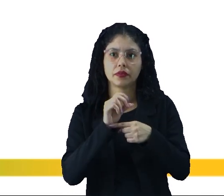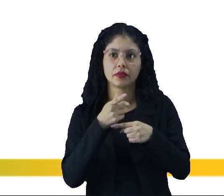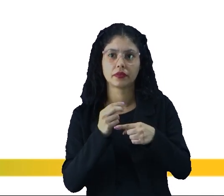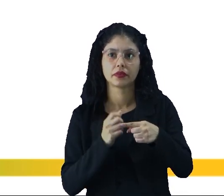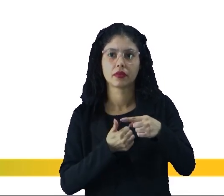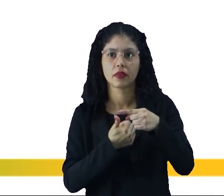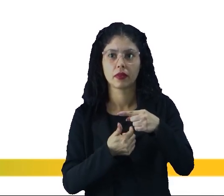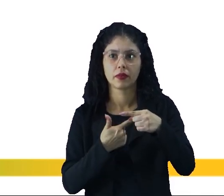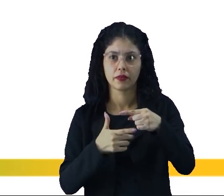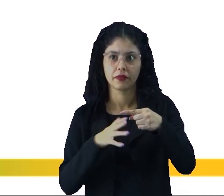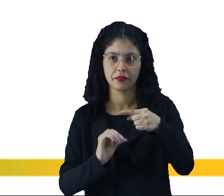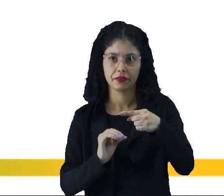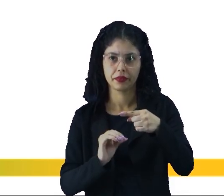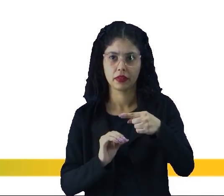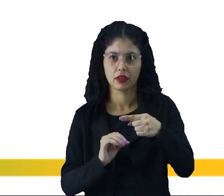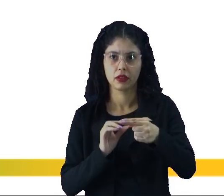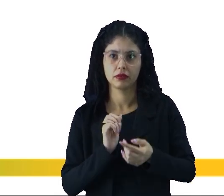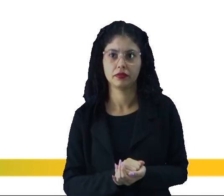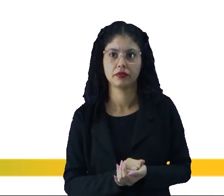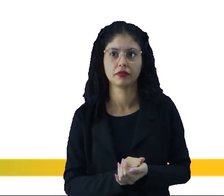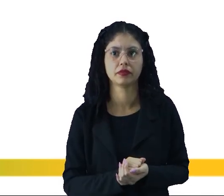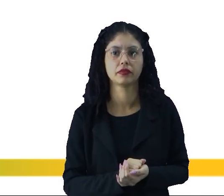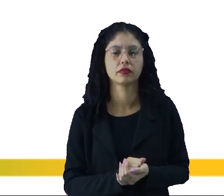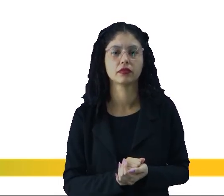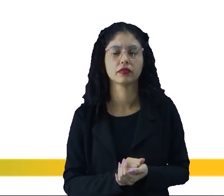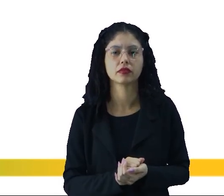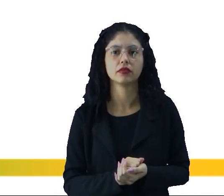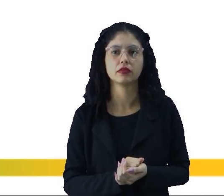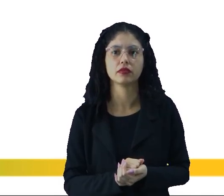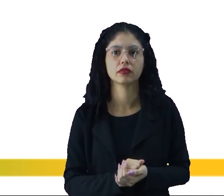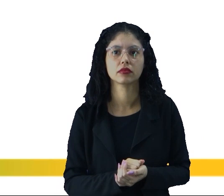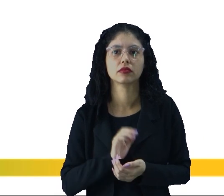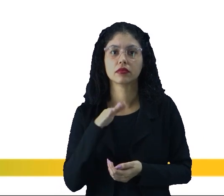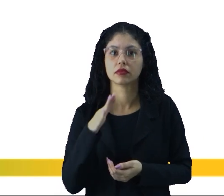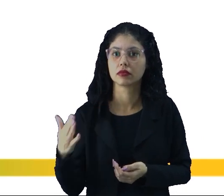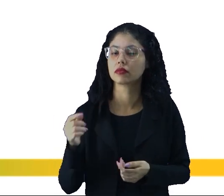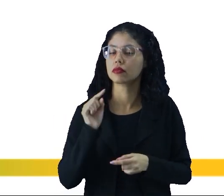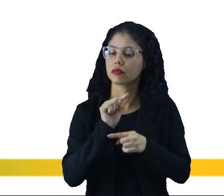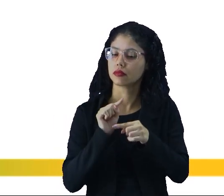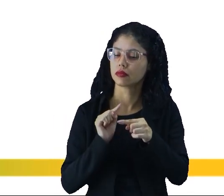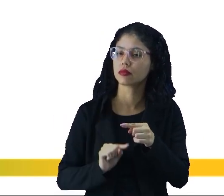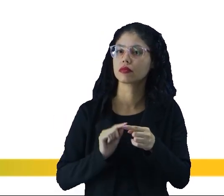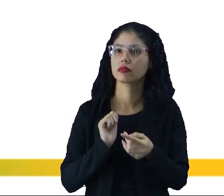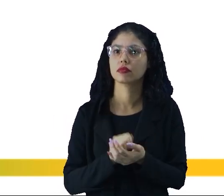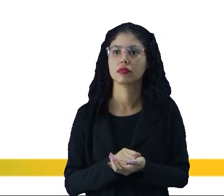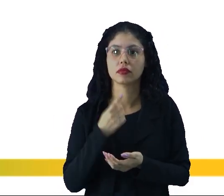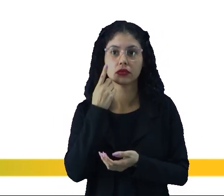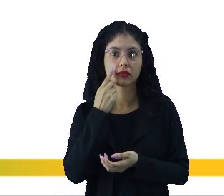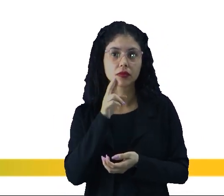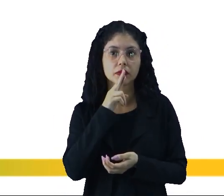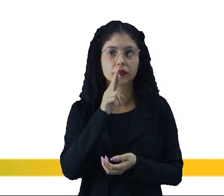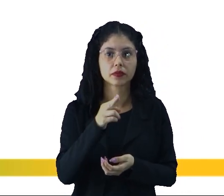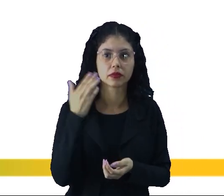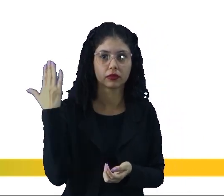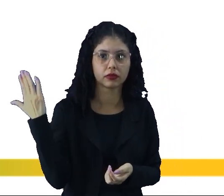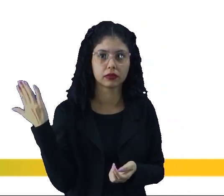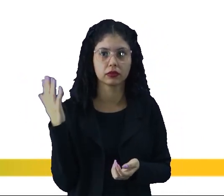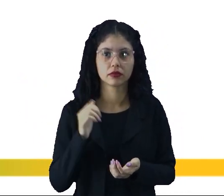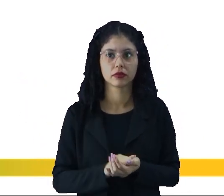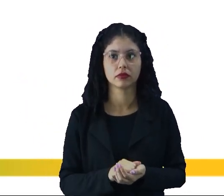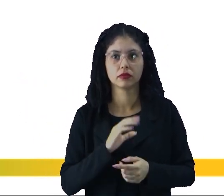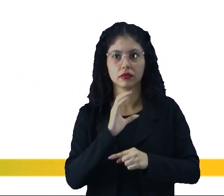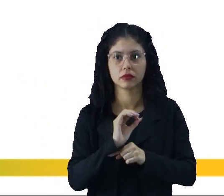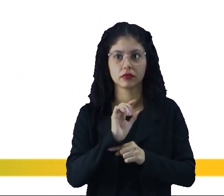,5 m para 20 vezes 10 a menos 3 quando a gente faz essa divisão olha a resposta que nós temos